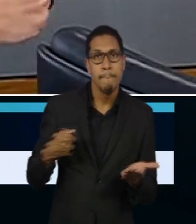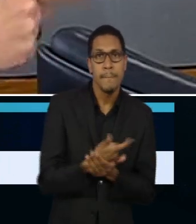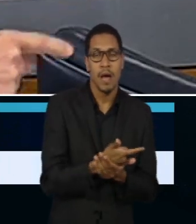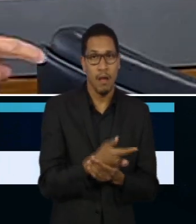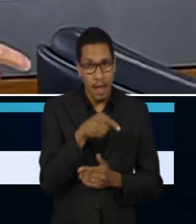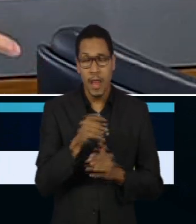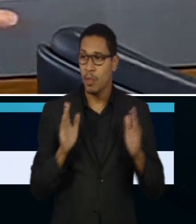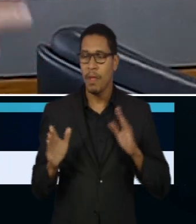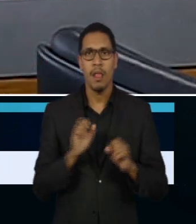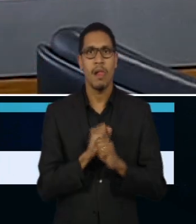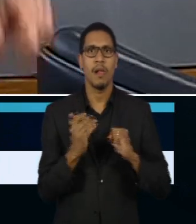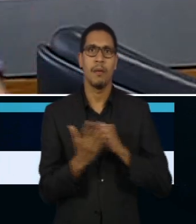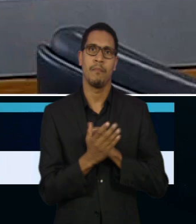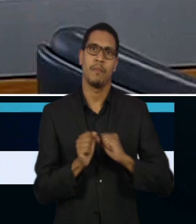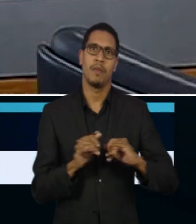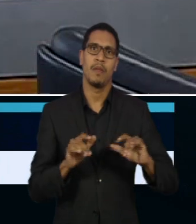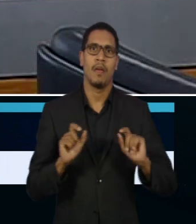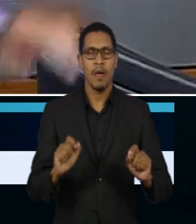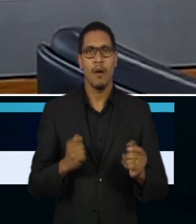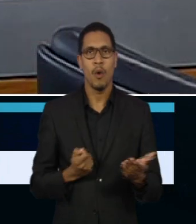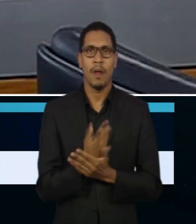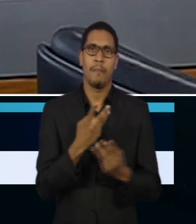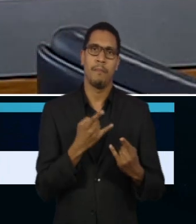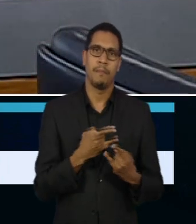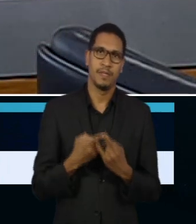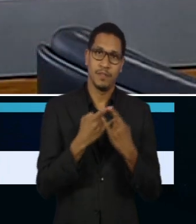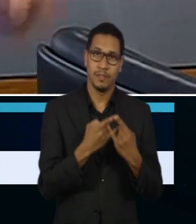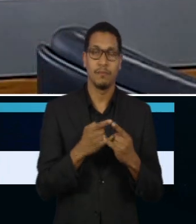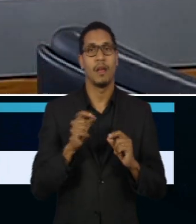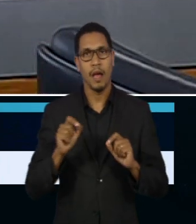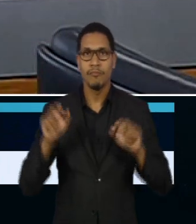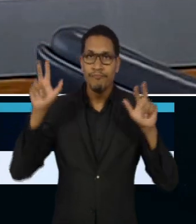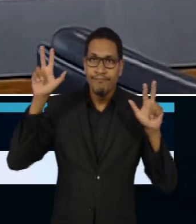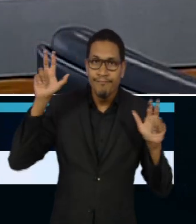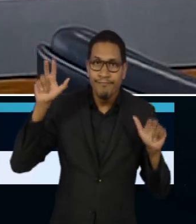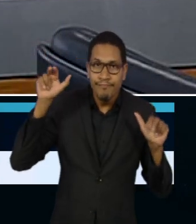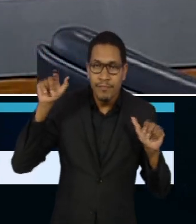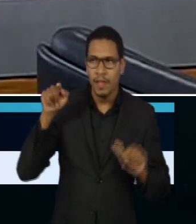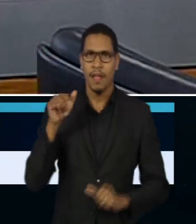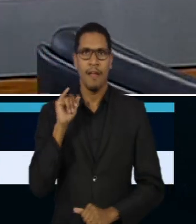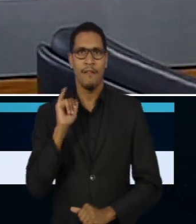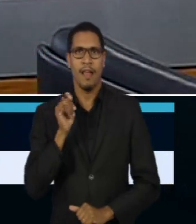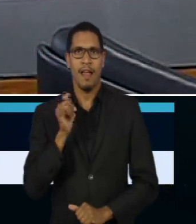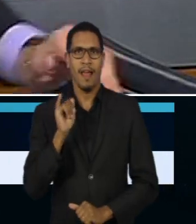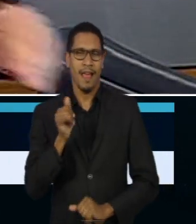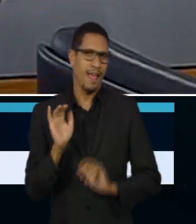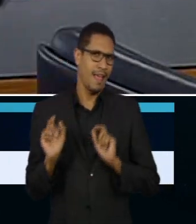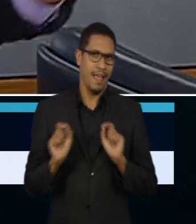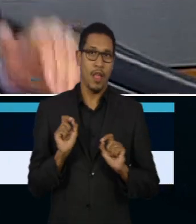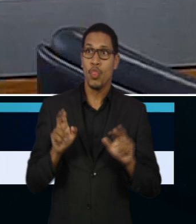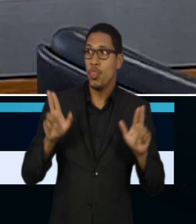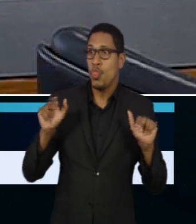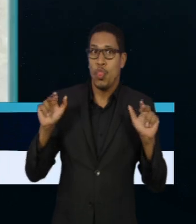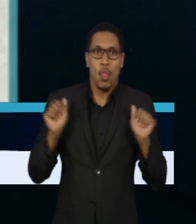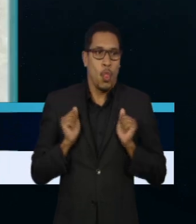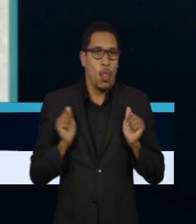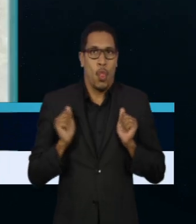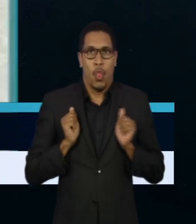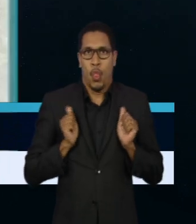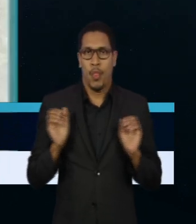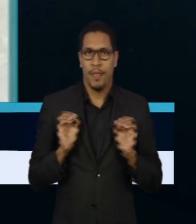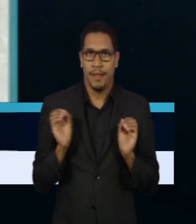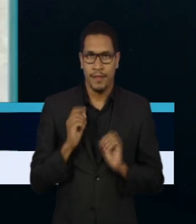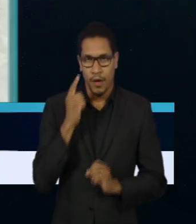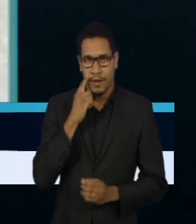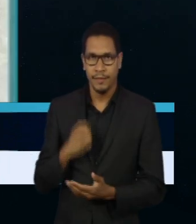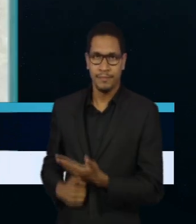milhões de reais para compra de preservativo. Então, abre aspas, narrativa, fecha aspas, de que nunca nenhum negócio foi concretizado.